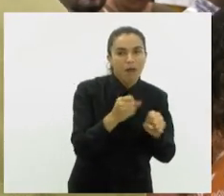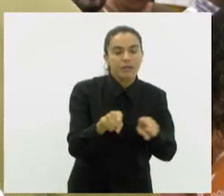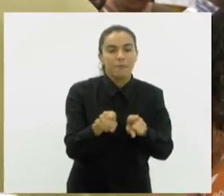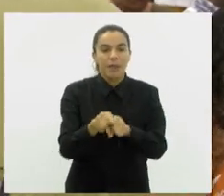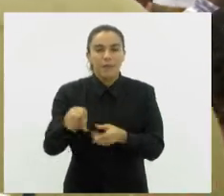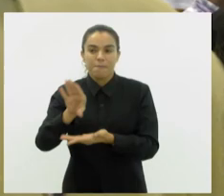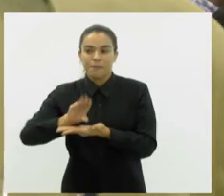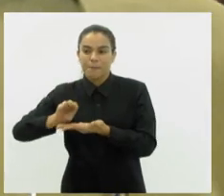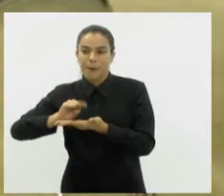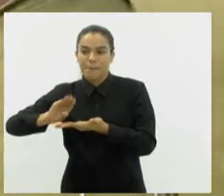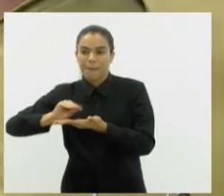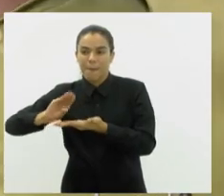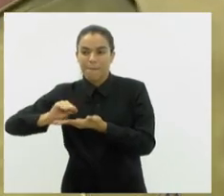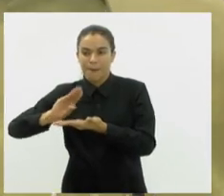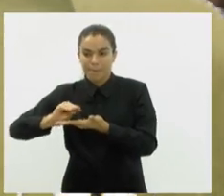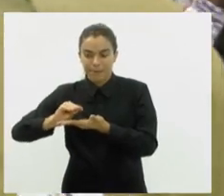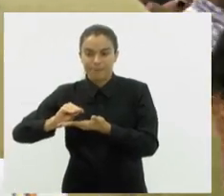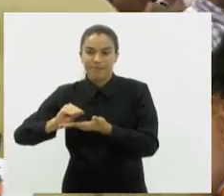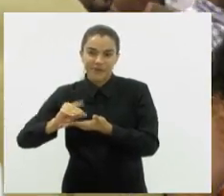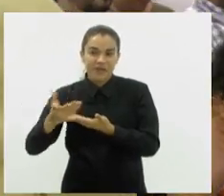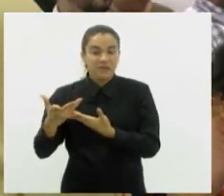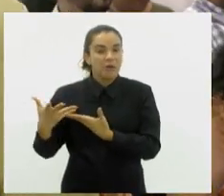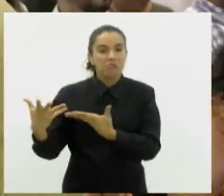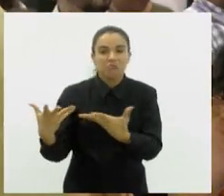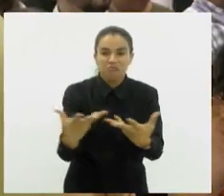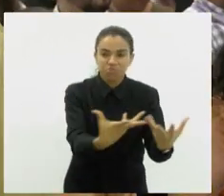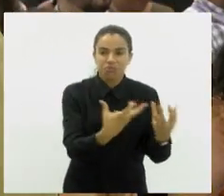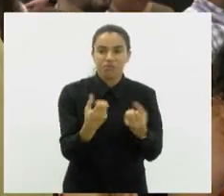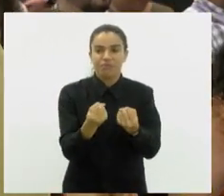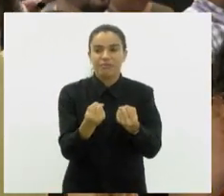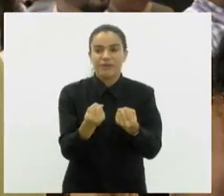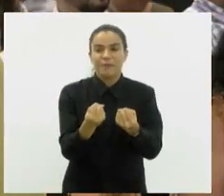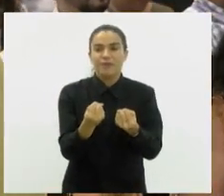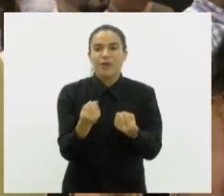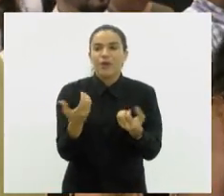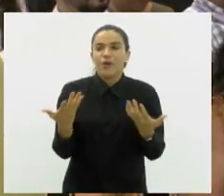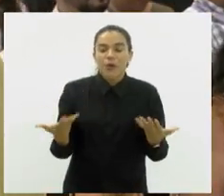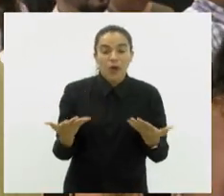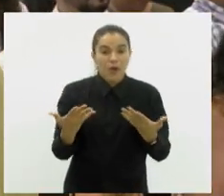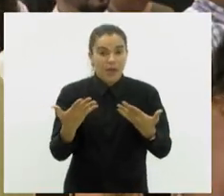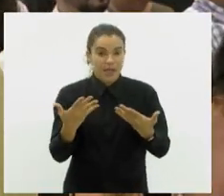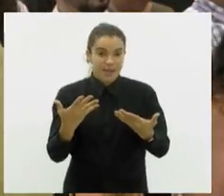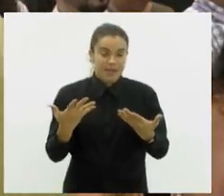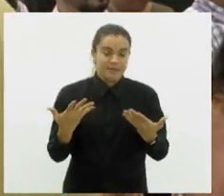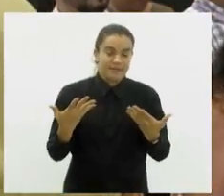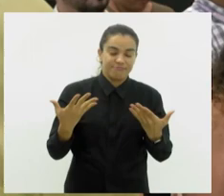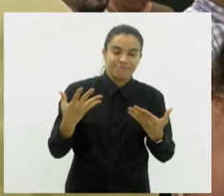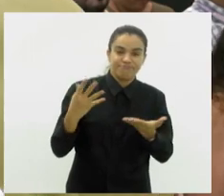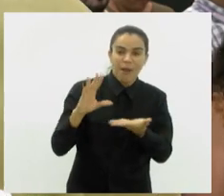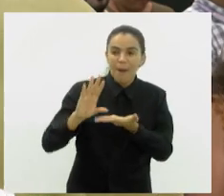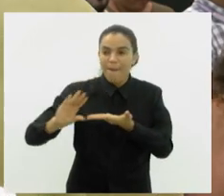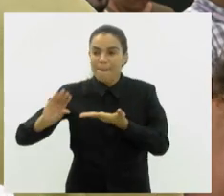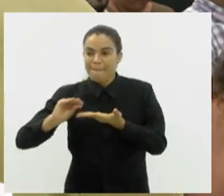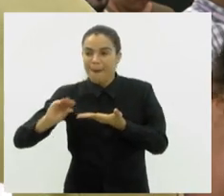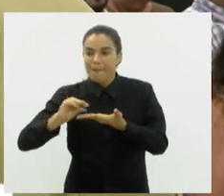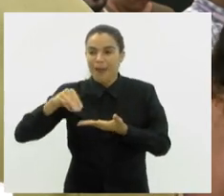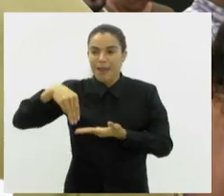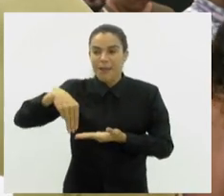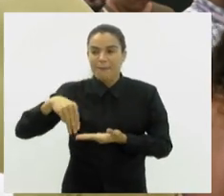MP3. E foi acolhido por todos, porque com essa inserção do áudio MP3,